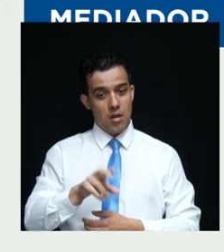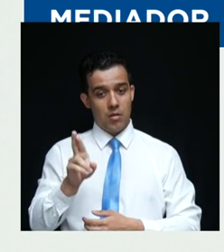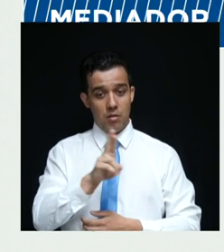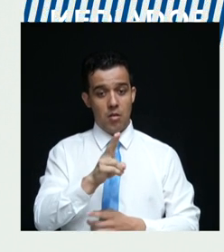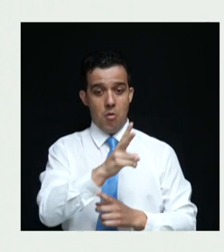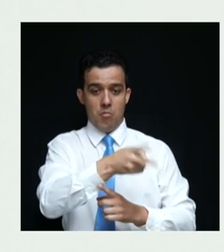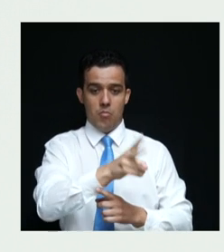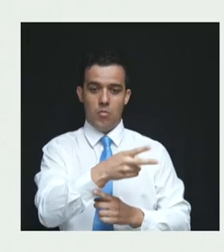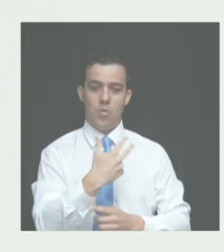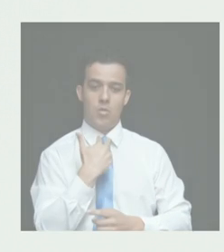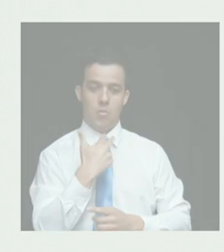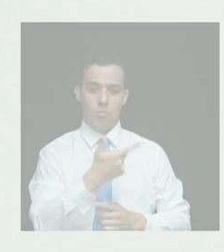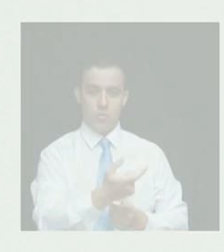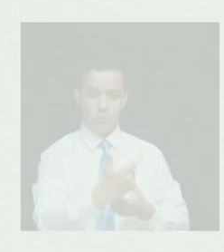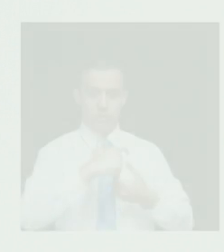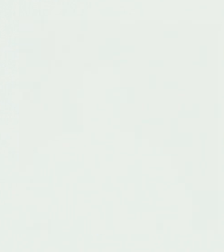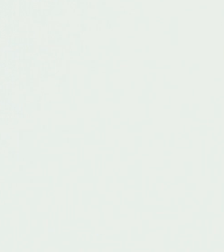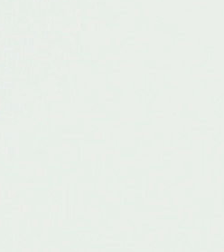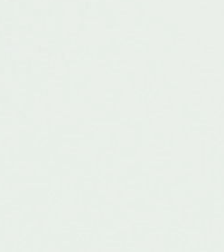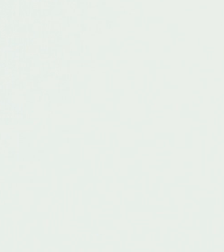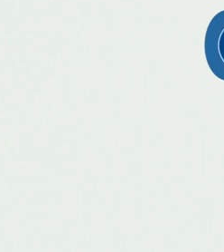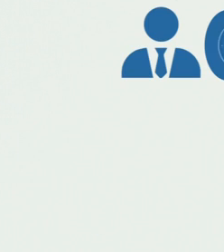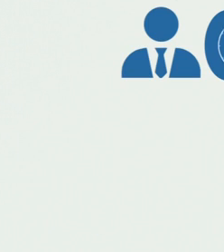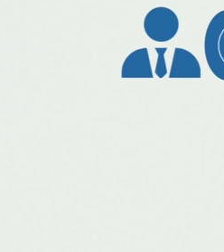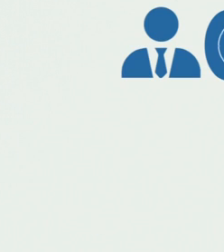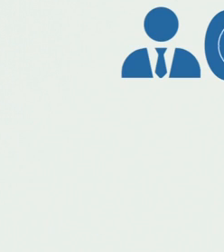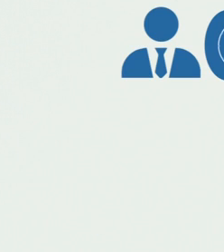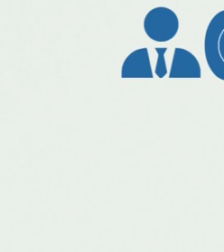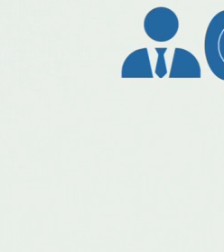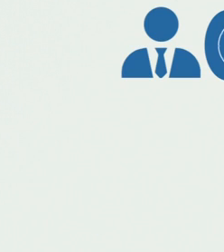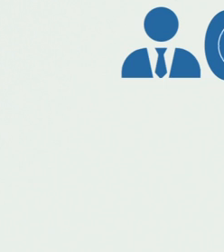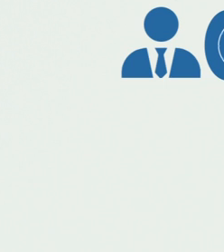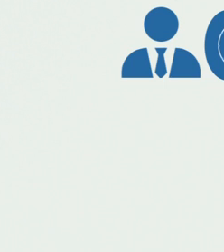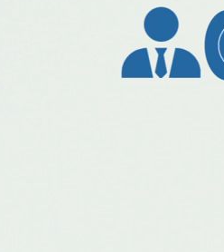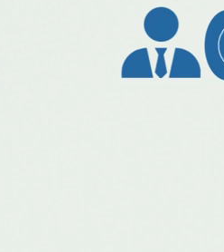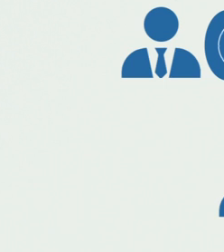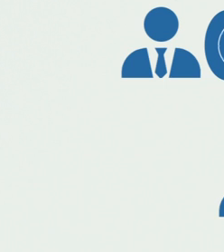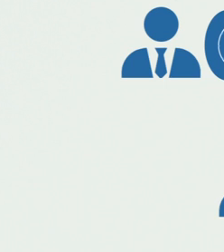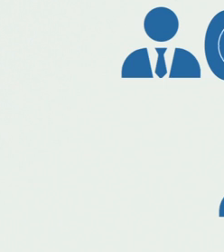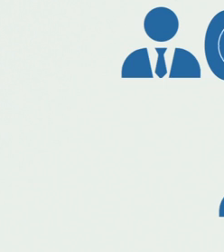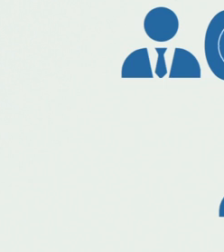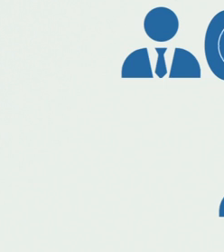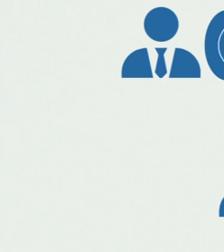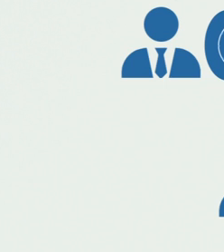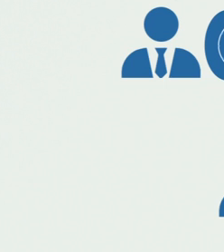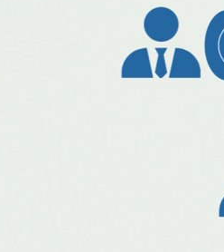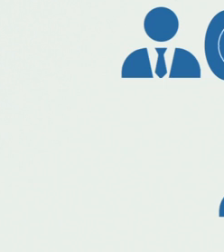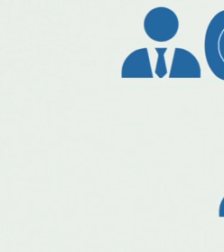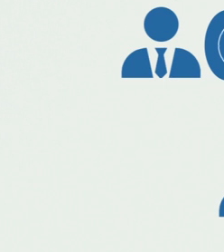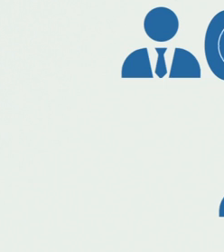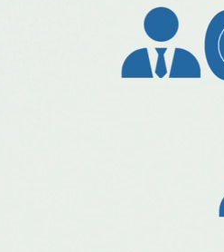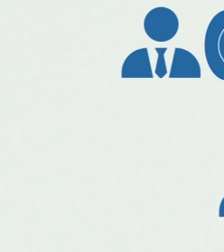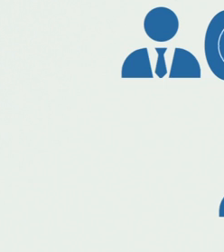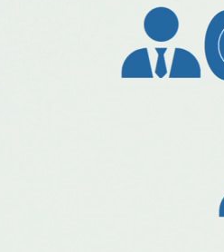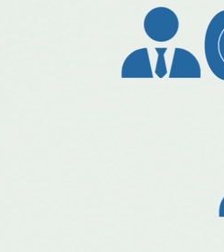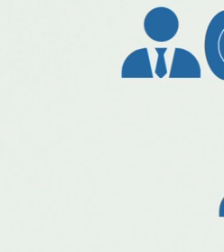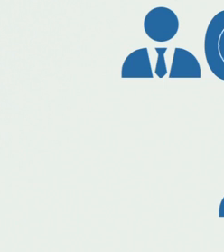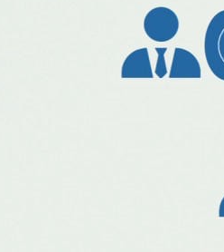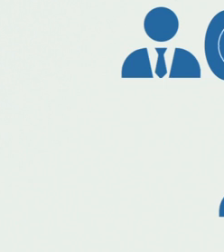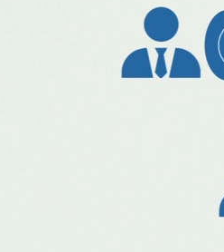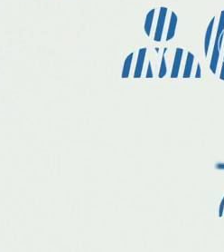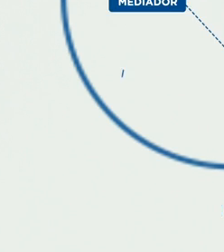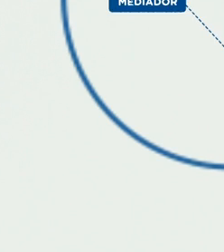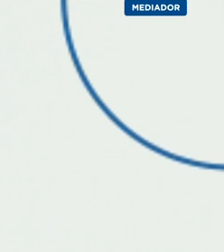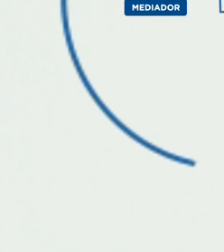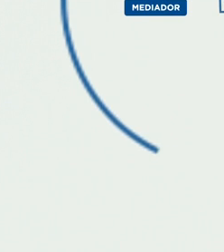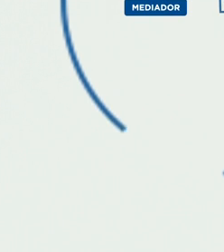escolhido. Será um minuto para a resposta, um minuto para o comentário, um minuto para a réplica de quem responde.